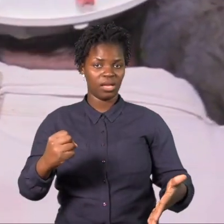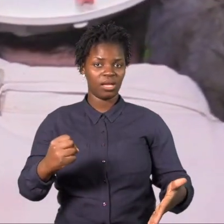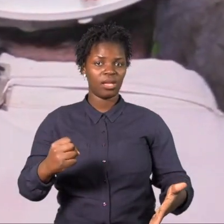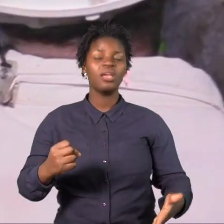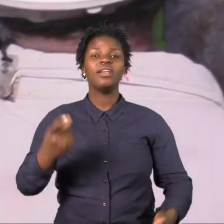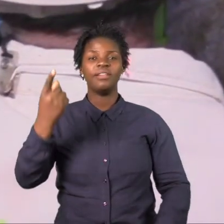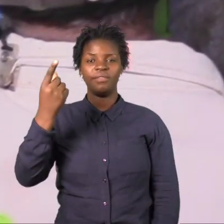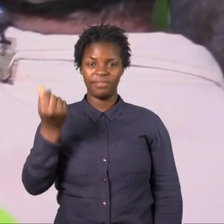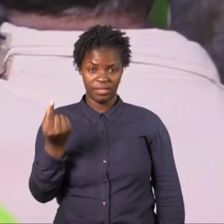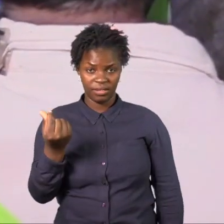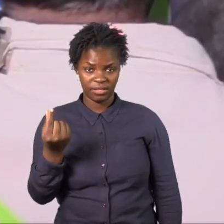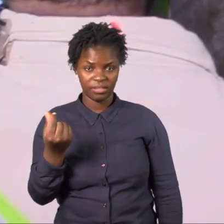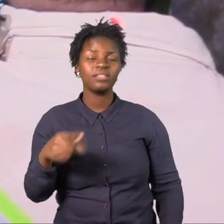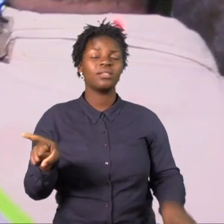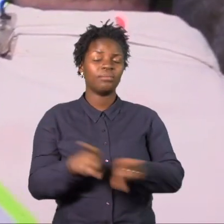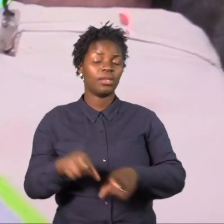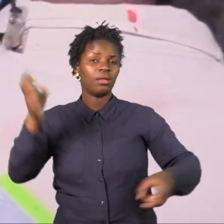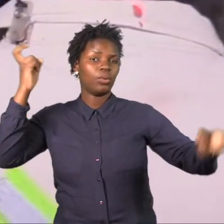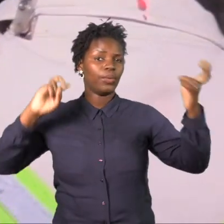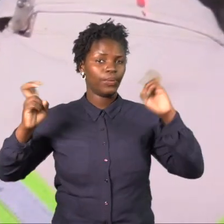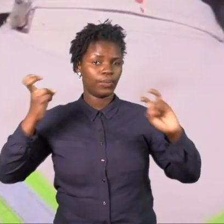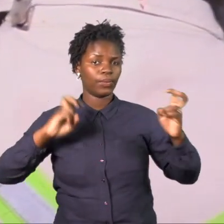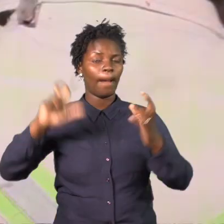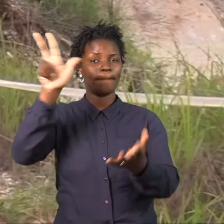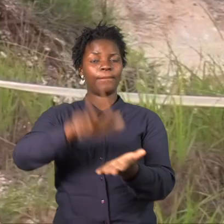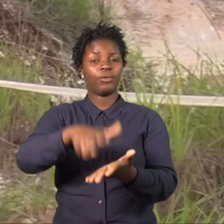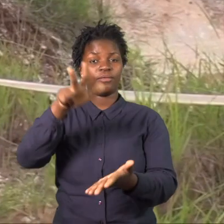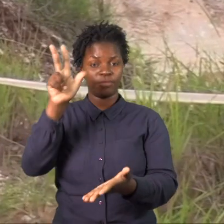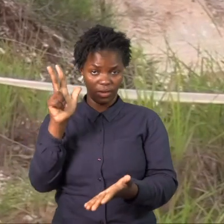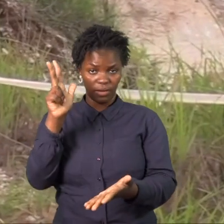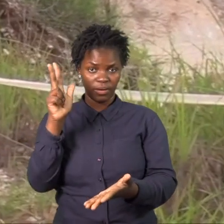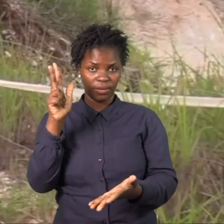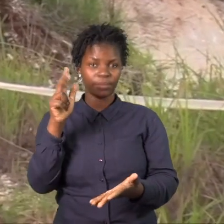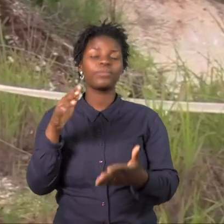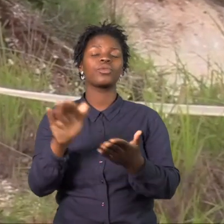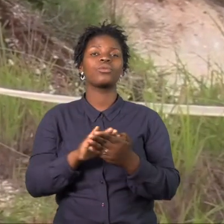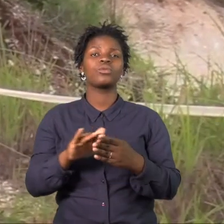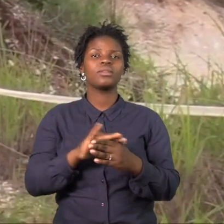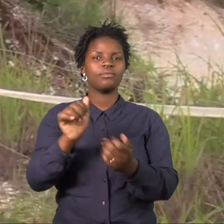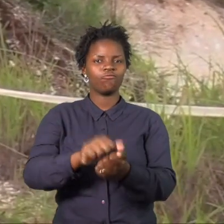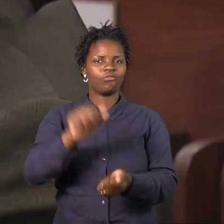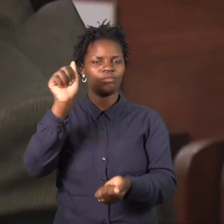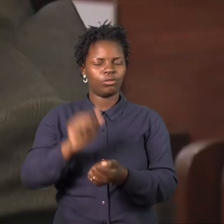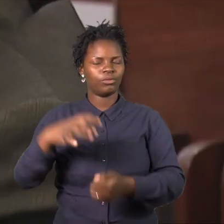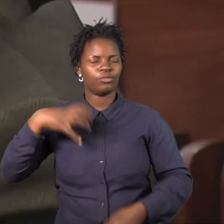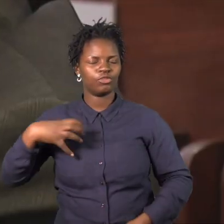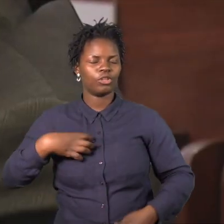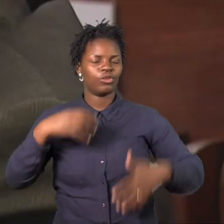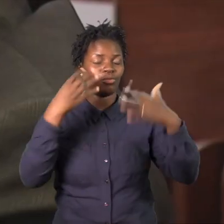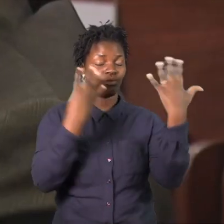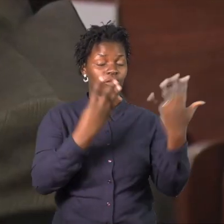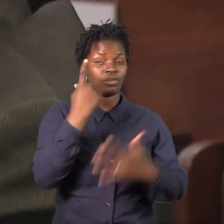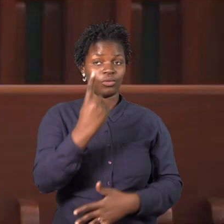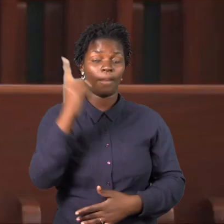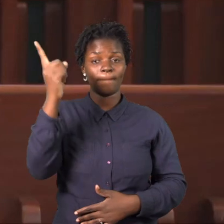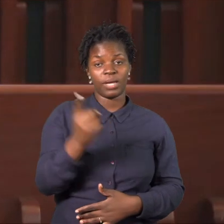lacuna no cálculo do Imposto sobre a Produção Mineira, pois, por conta desta lacuna, o Estado tem vindo a incorrer a